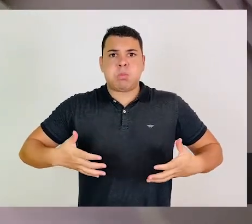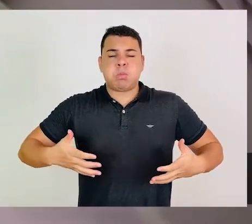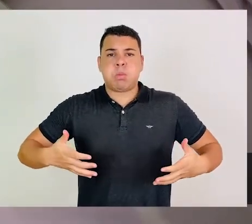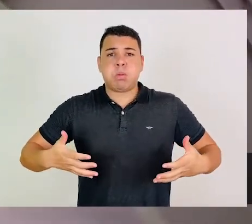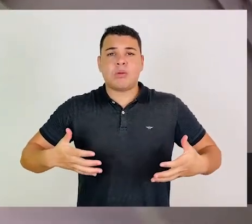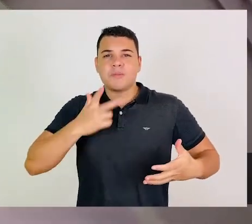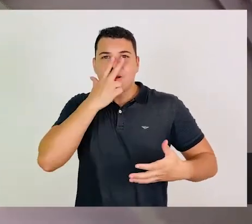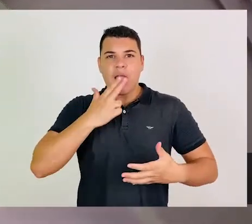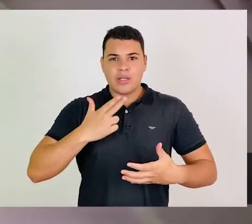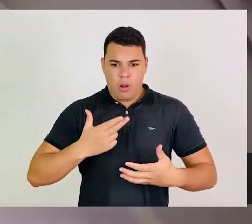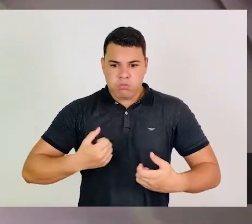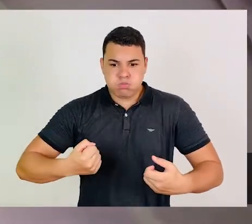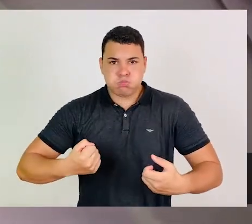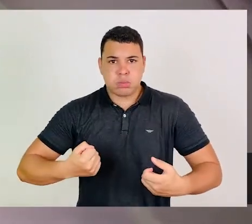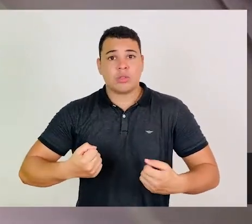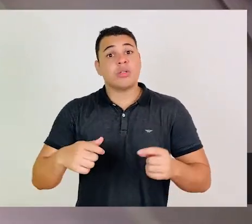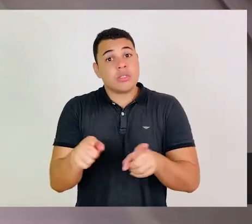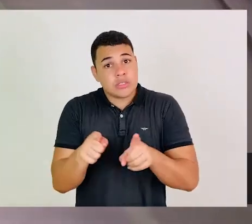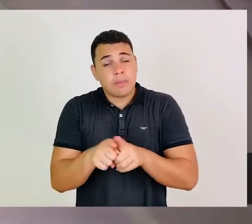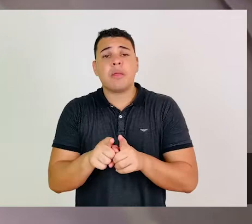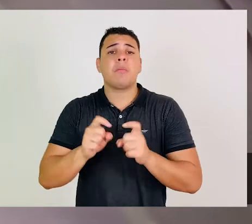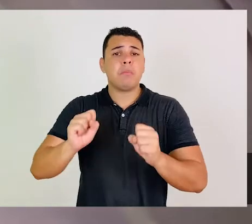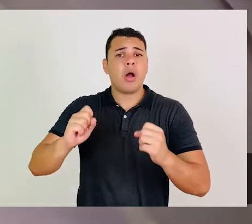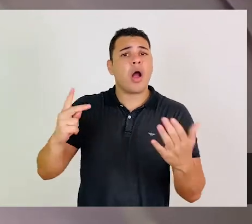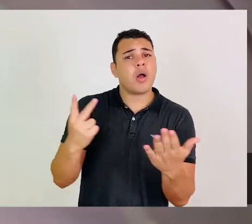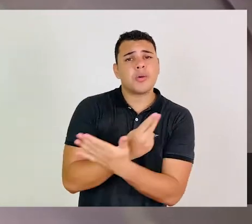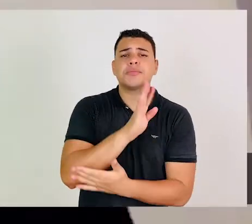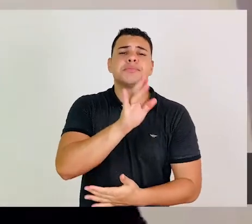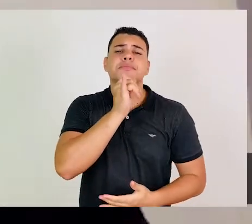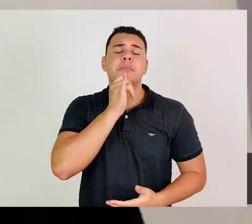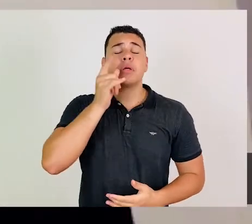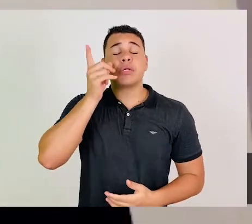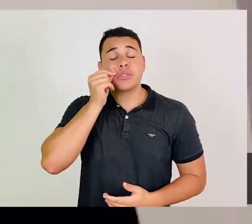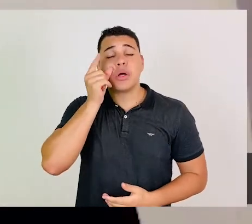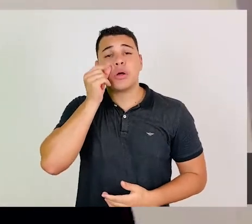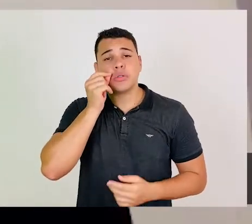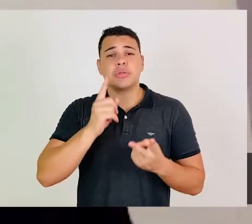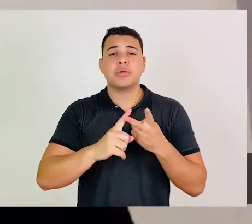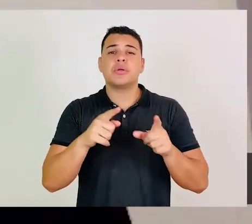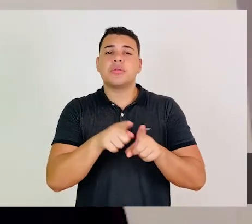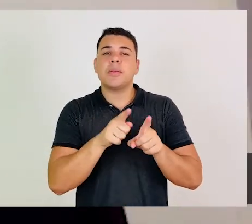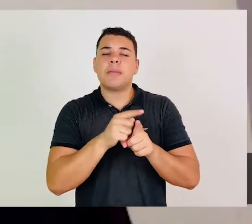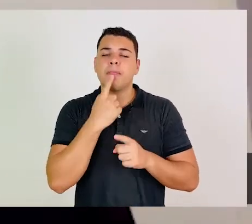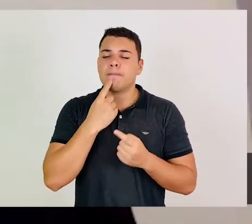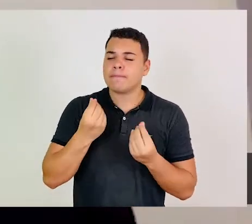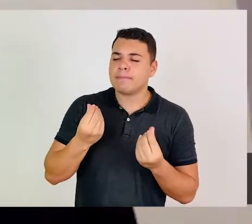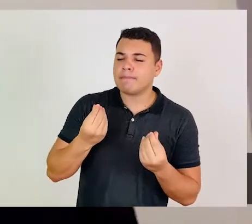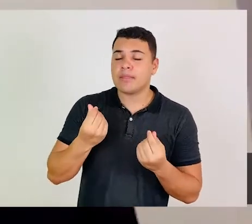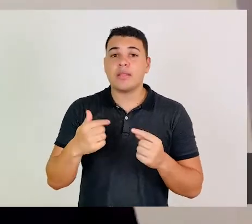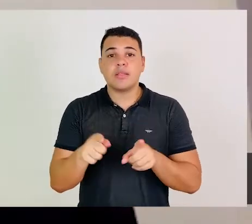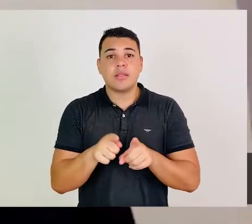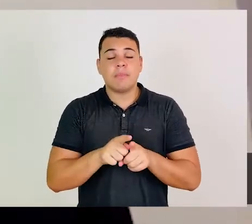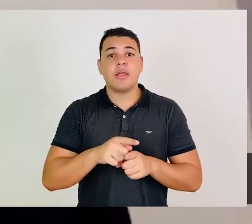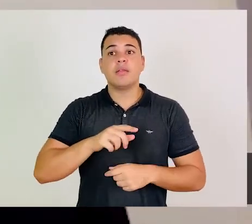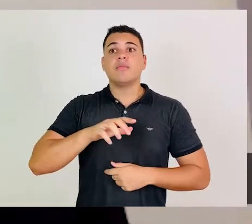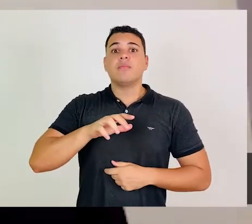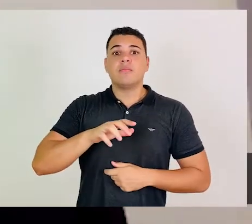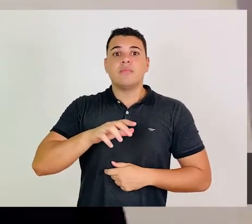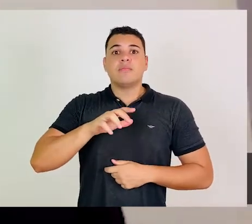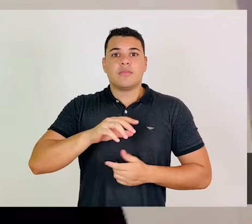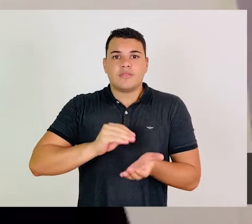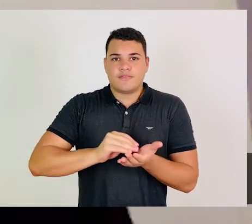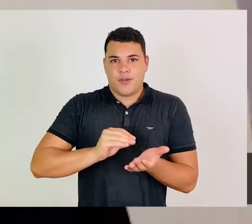mais crônica, quando a taxa hormonal da tireoide cai, pode causar um pouco de retenção de líquido, com ganho de peso discreto,